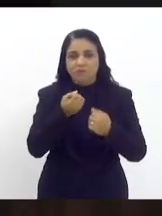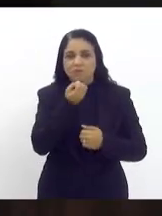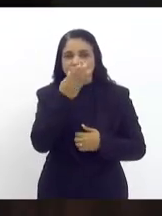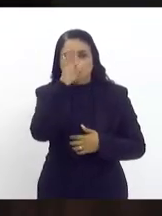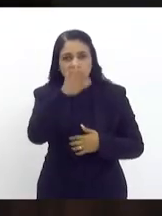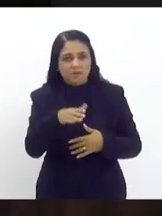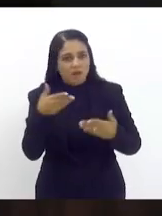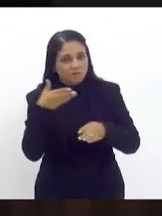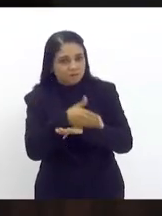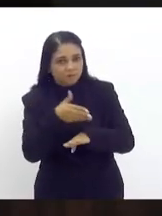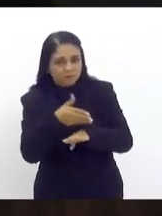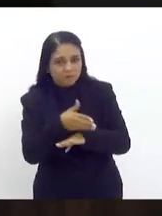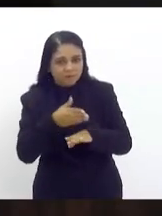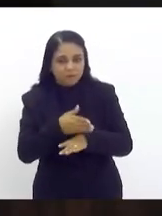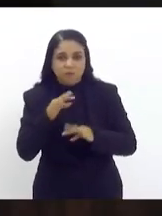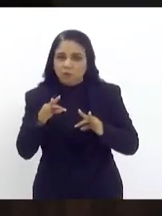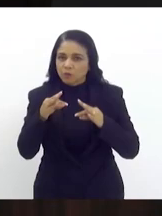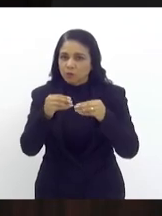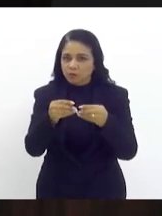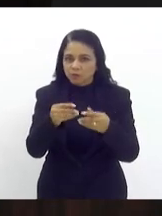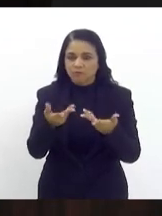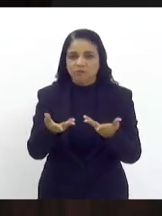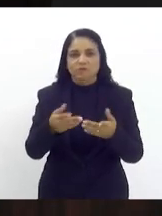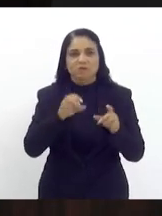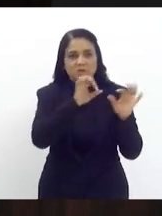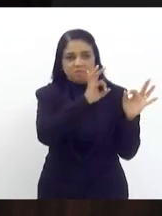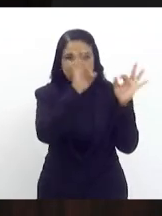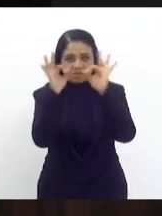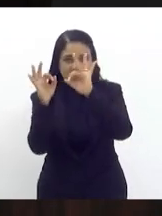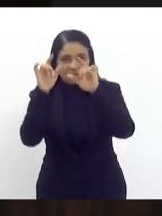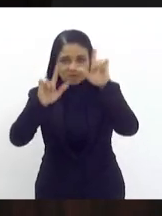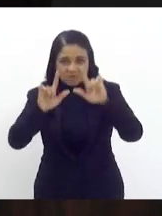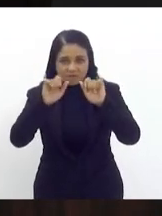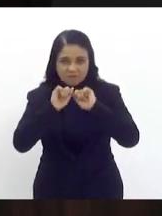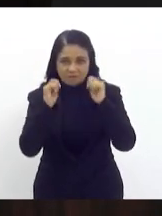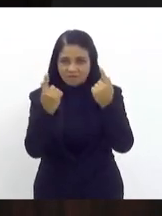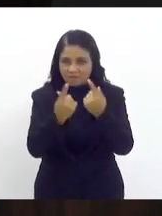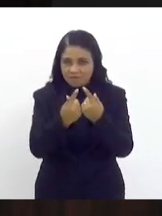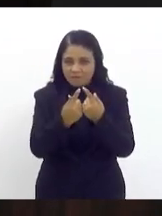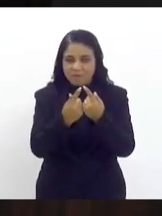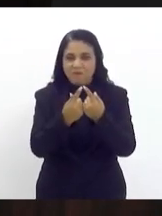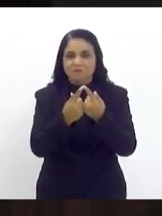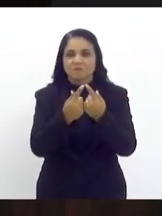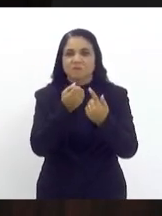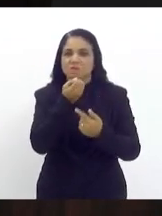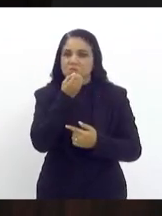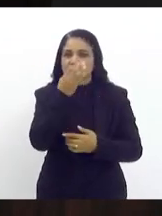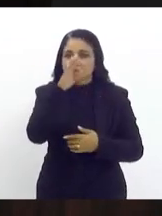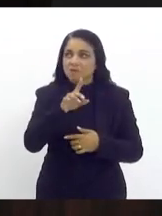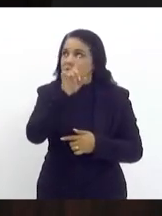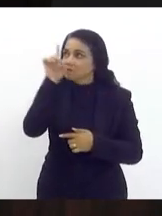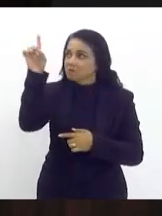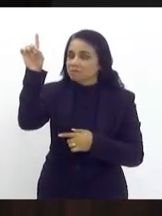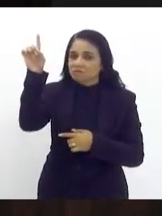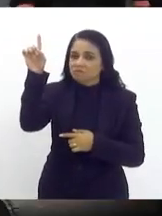aqui presentes e a todos que nos assistem aqui pela TV Alerje. Pela vontade de Deus.